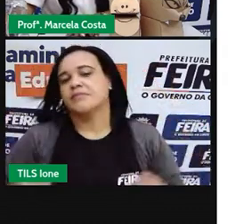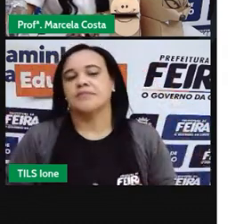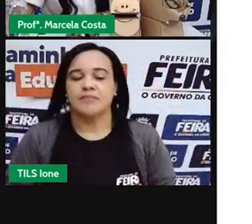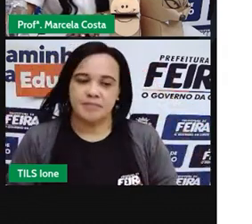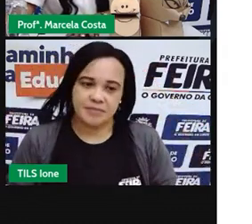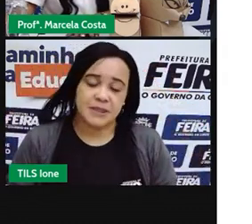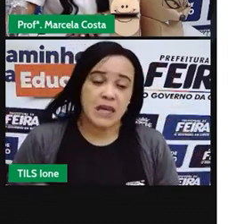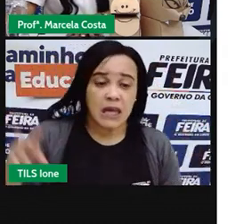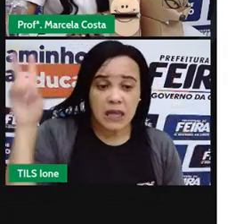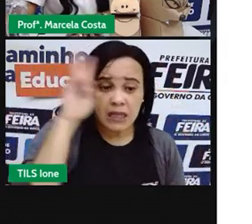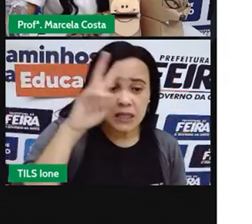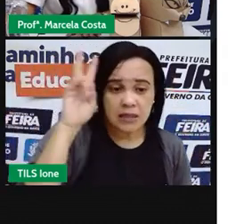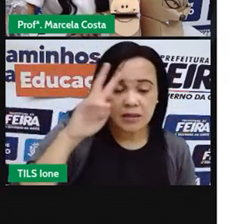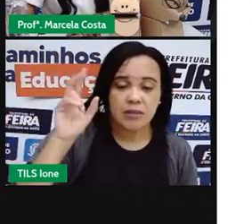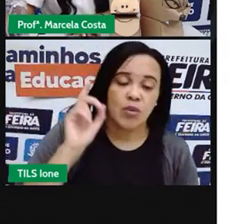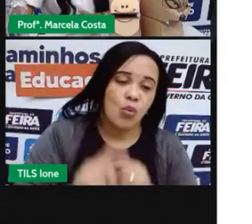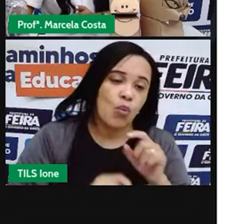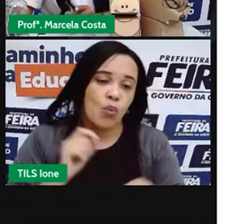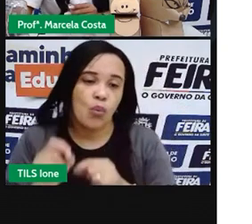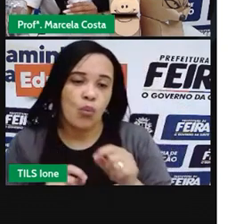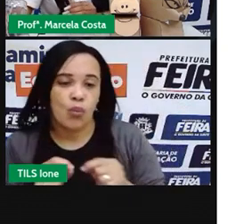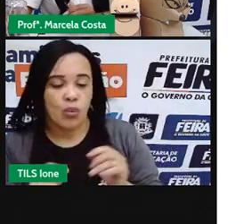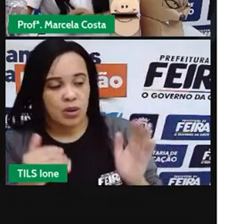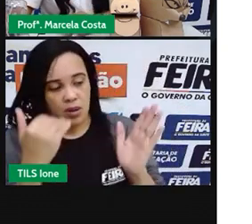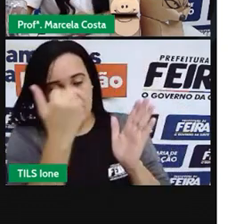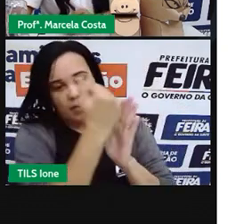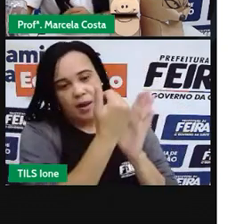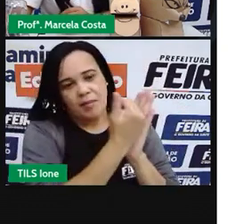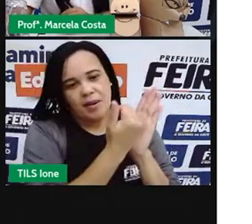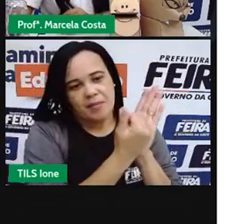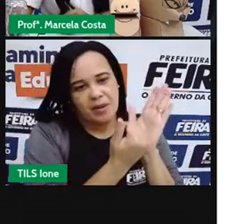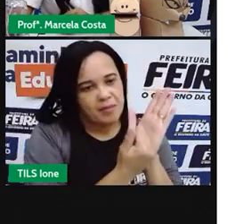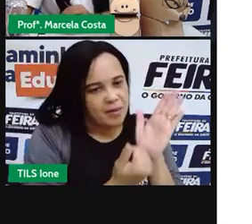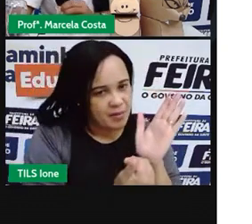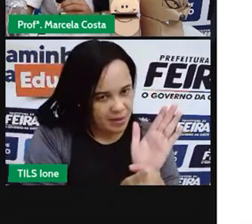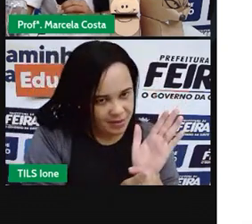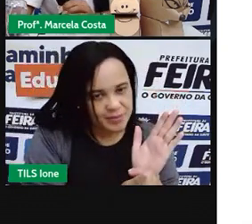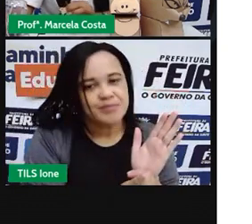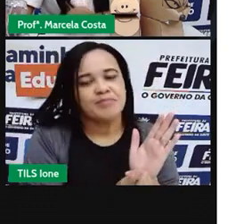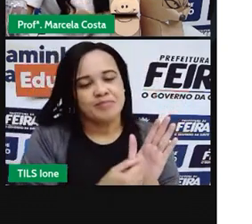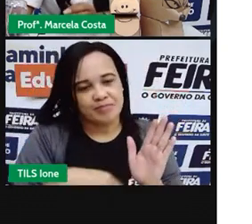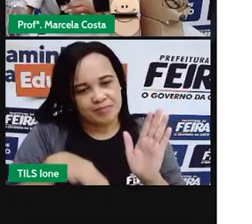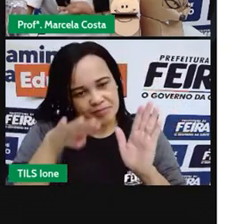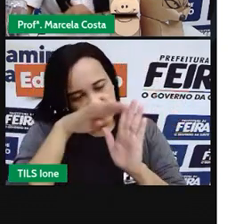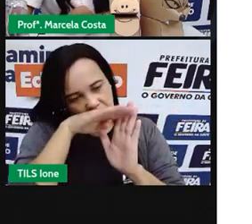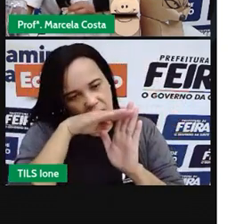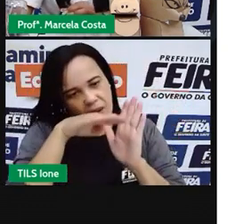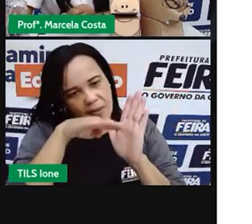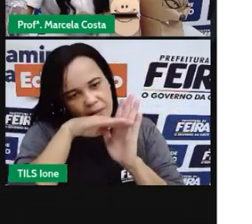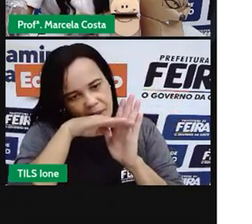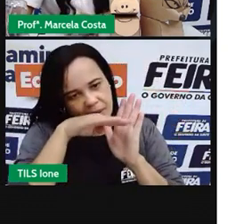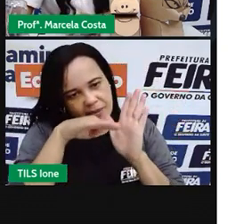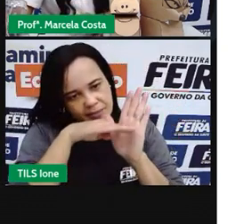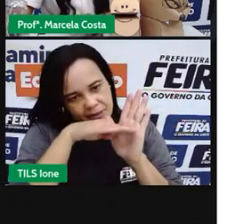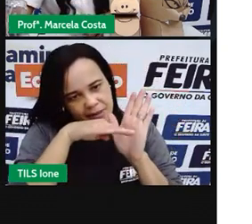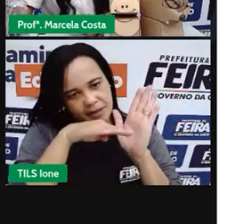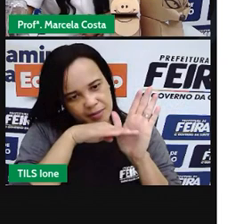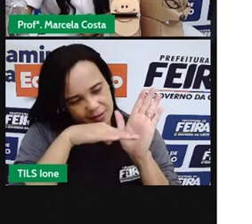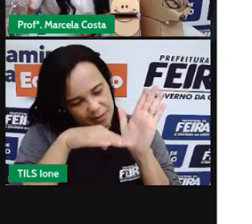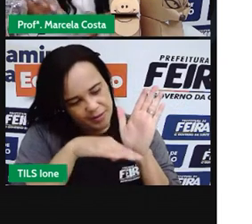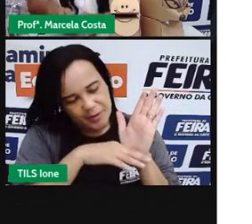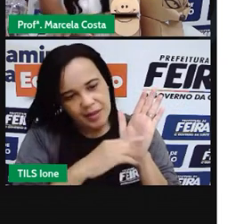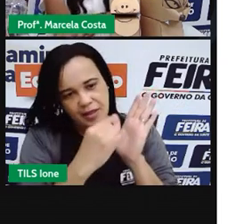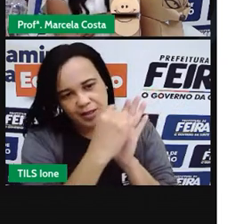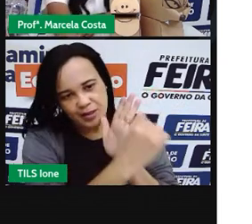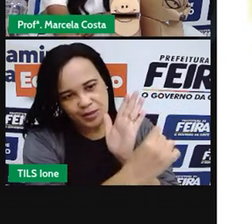Lembrando sempre de fazer a listagem colocando uma um item embaixo do outro. Tá